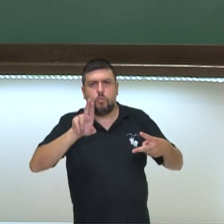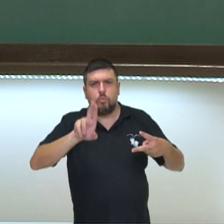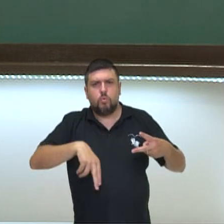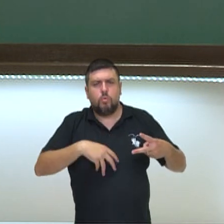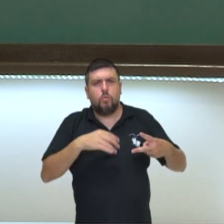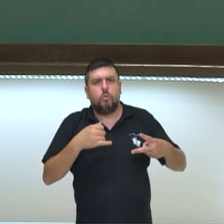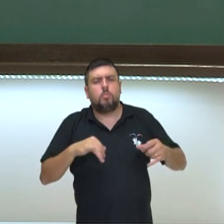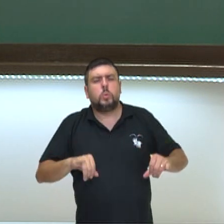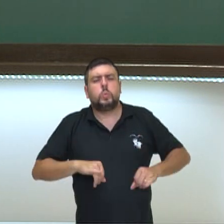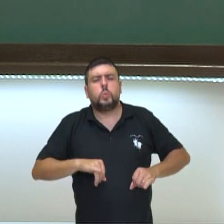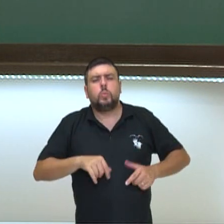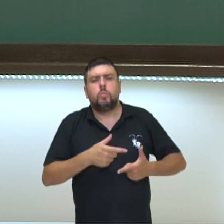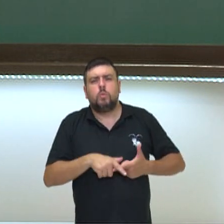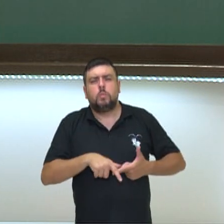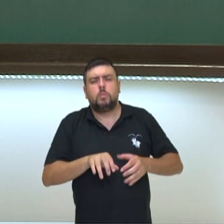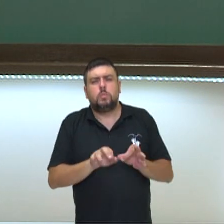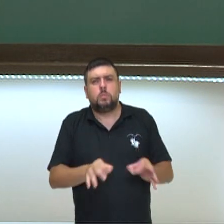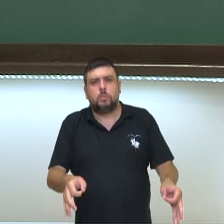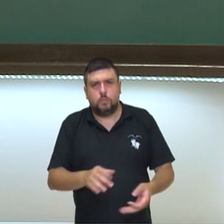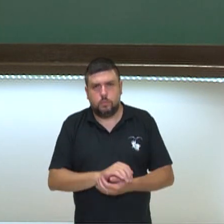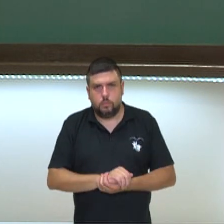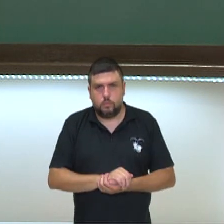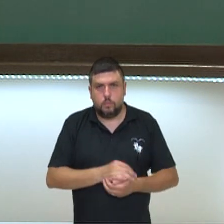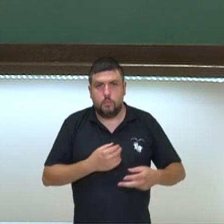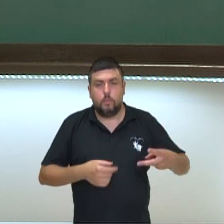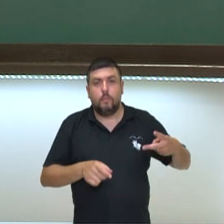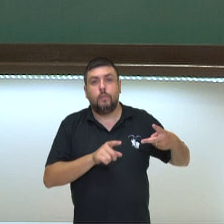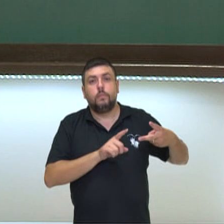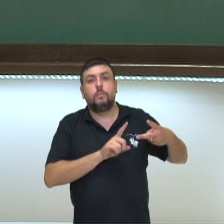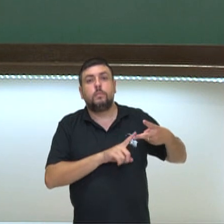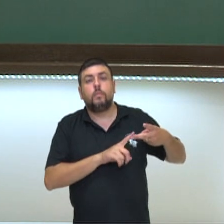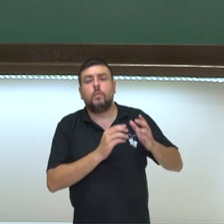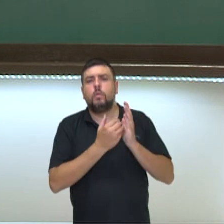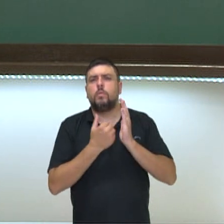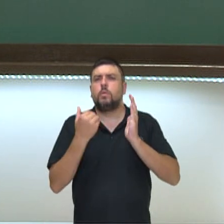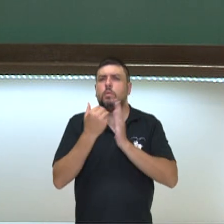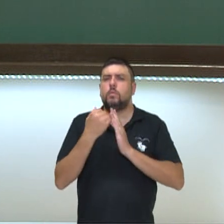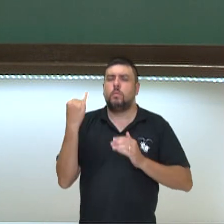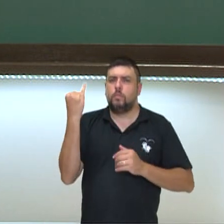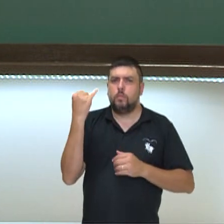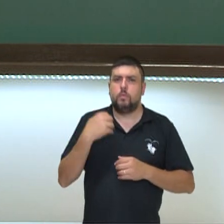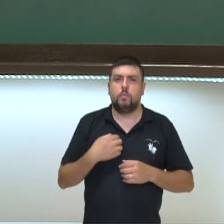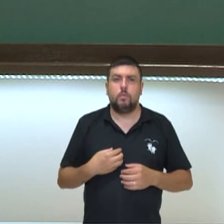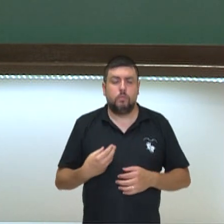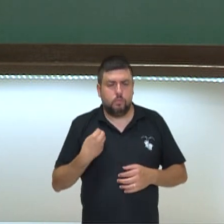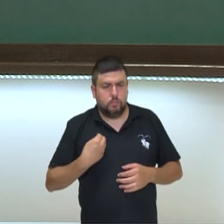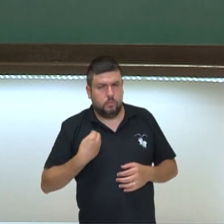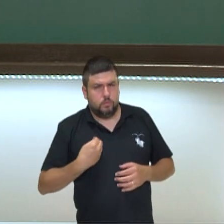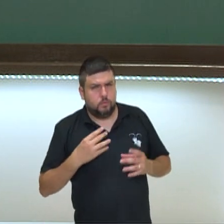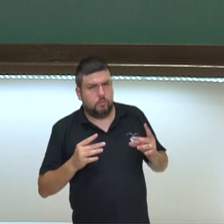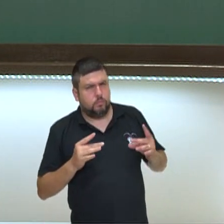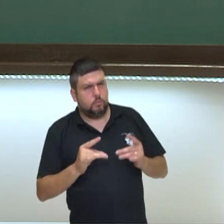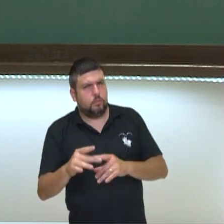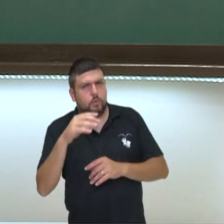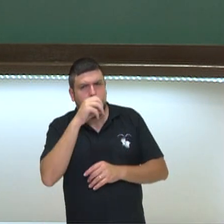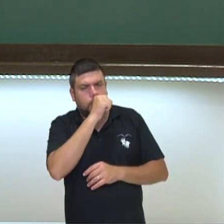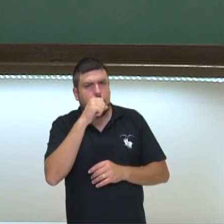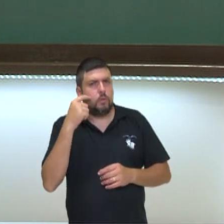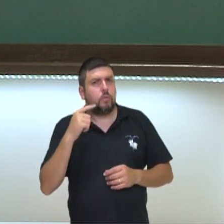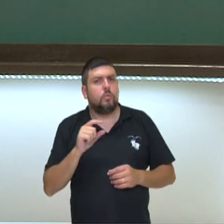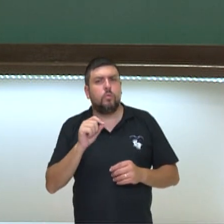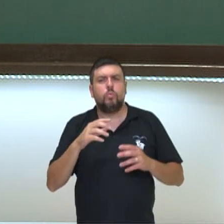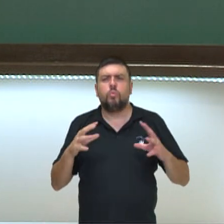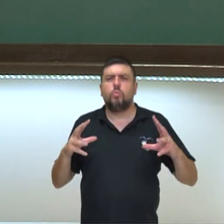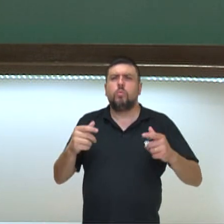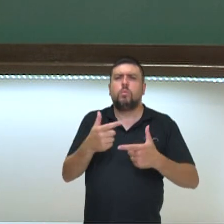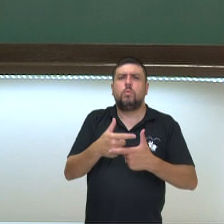sofra por problemas pequenos. E a segunda e mais importante de todos, nossa vida é tão breve, tão curta, que todos os